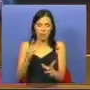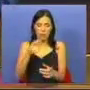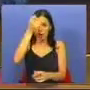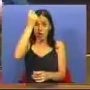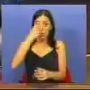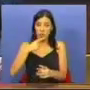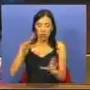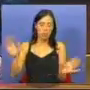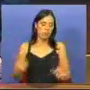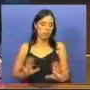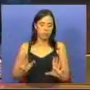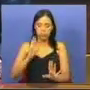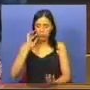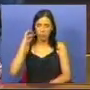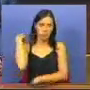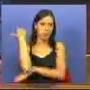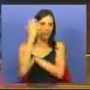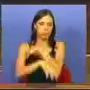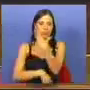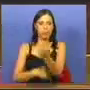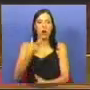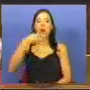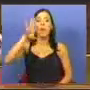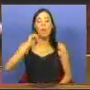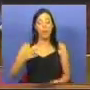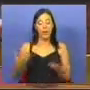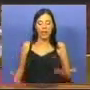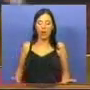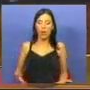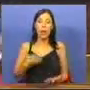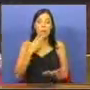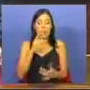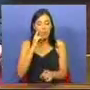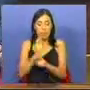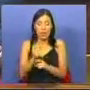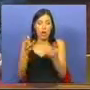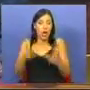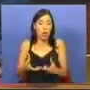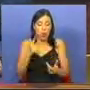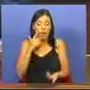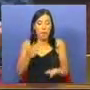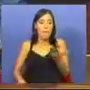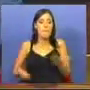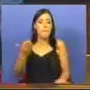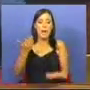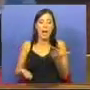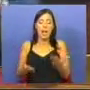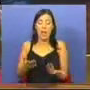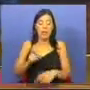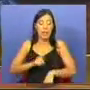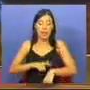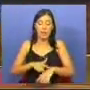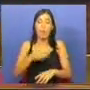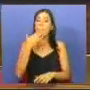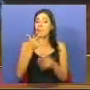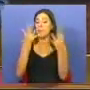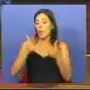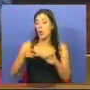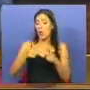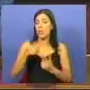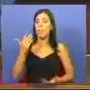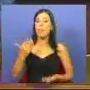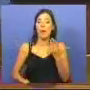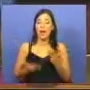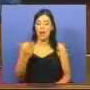histórica das posições dos partidos socialistas e hoje está na altura de pedir contas e de fazer esse balanço. Como está na altura de pedir contas e fazer